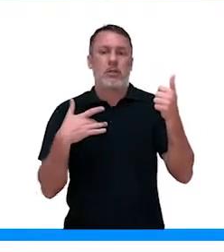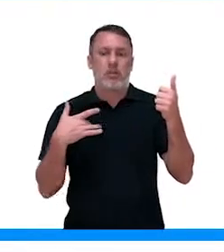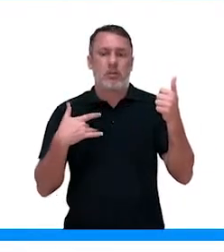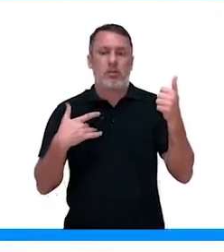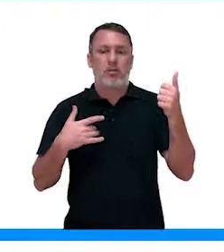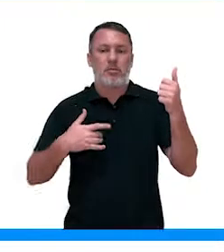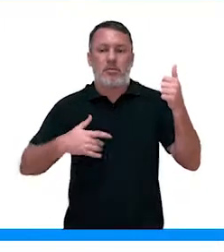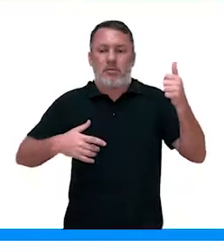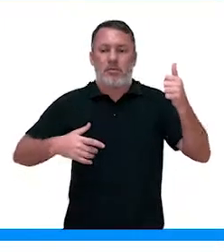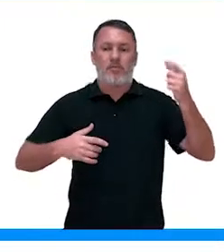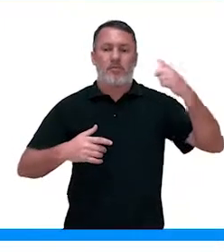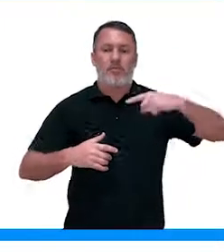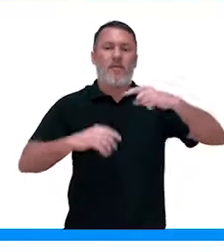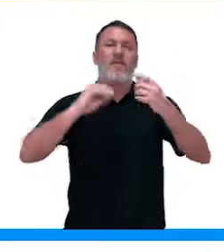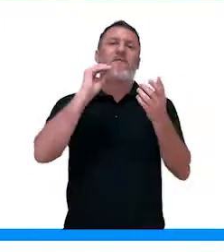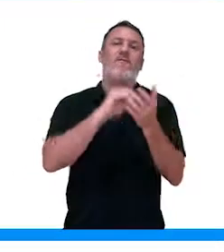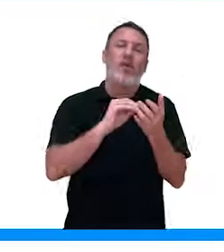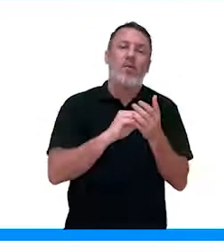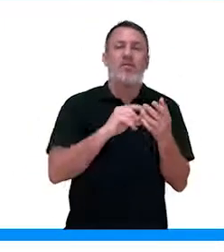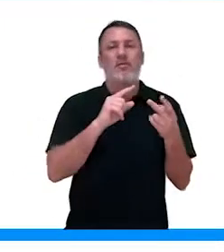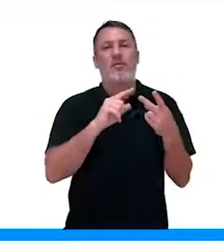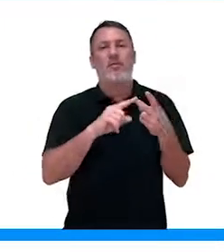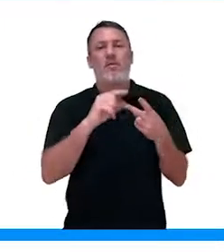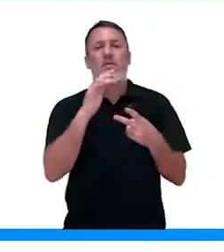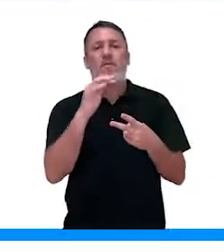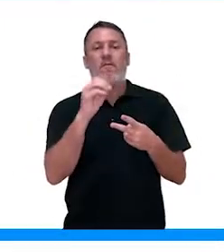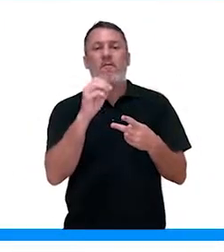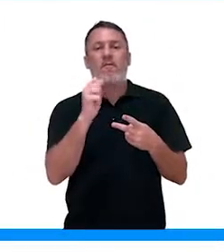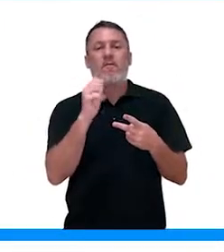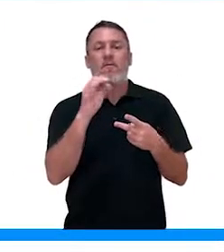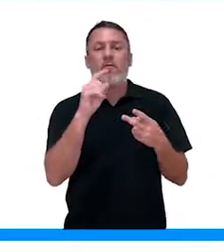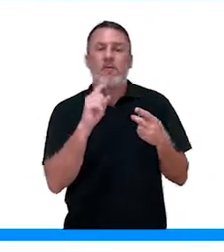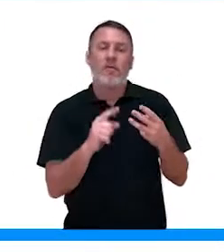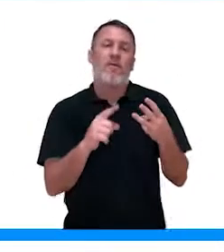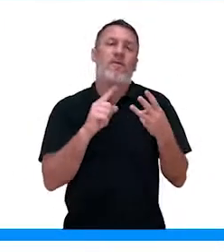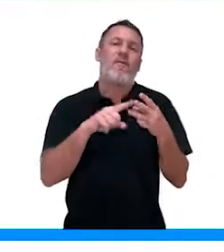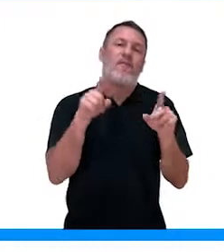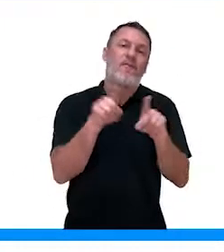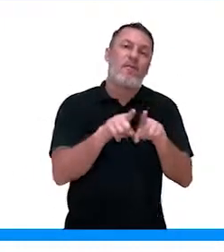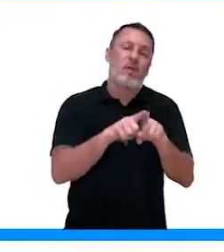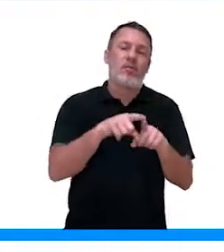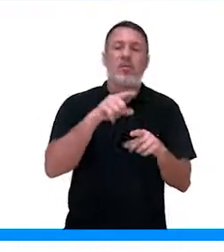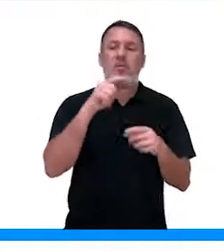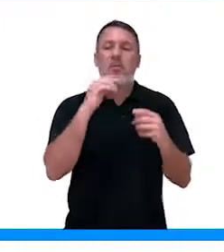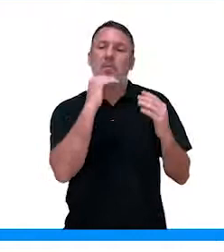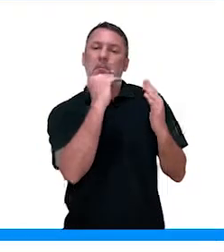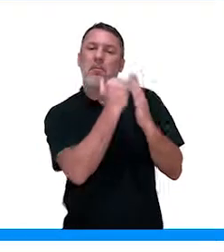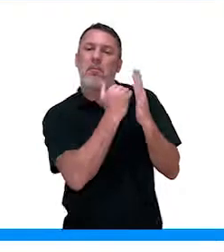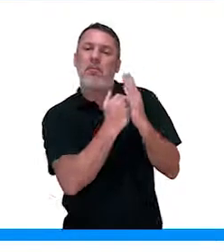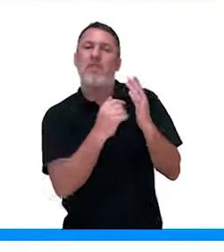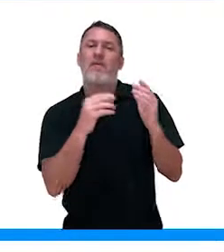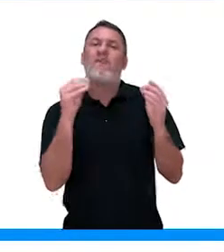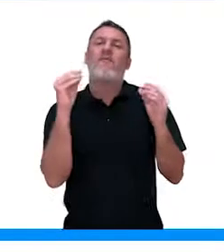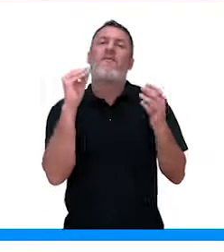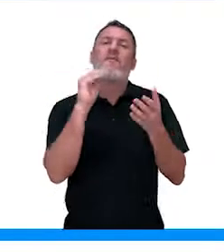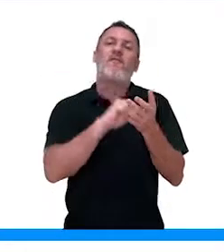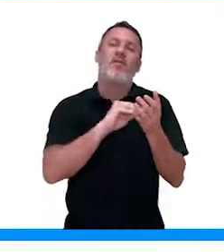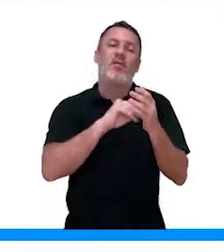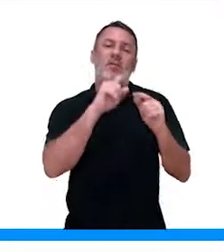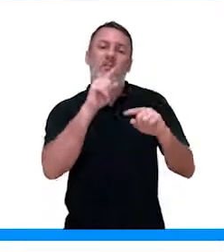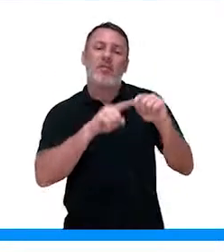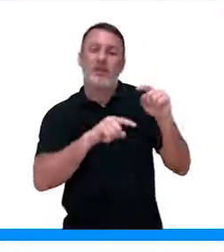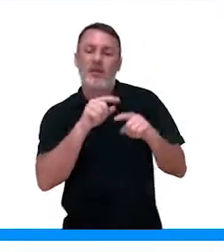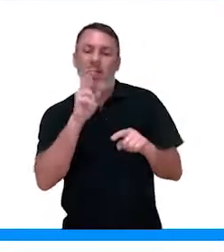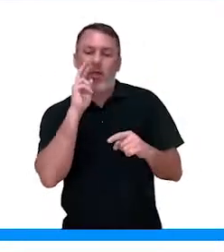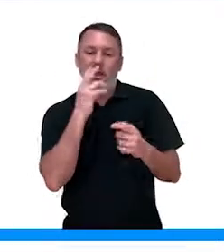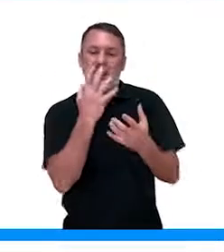perceber a deficiência do fósforo, quando é deficiência de magnésio, quando